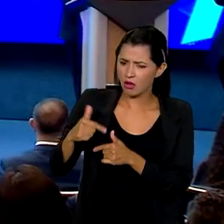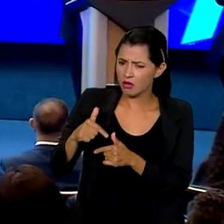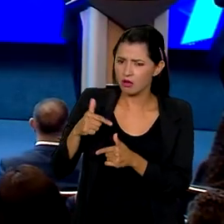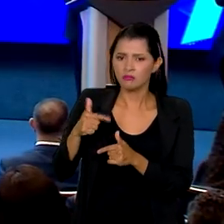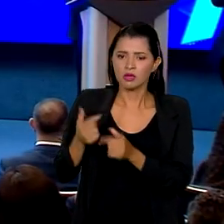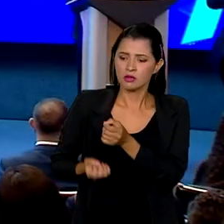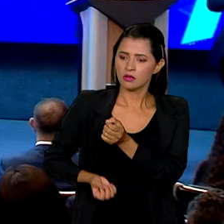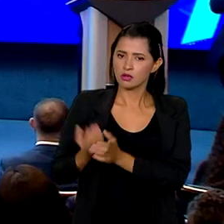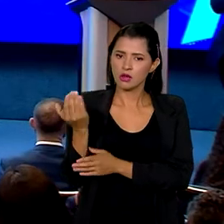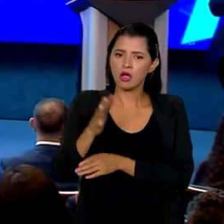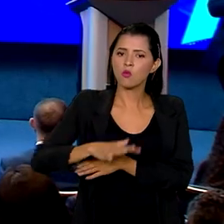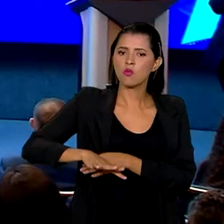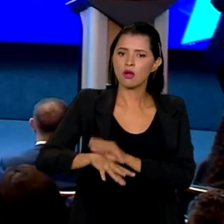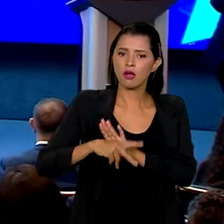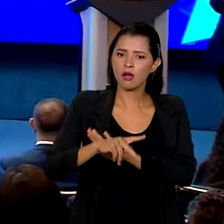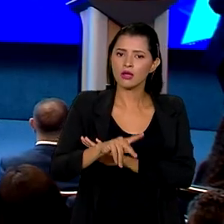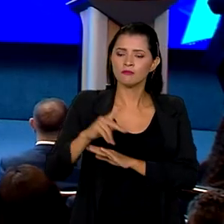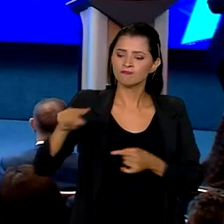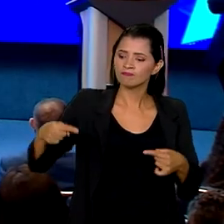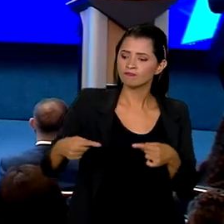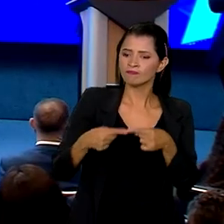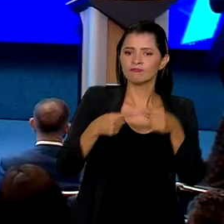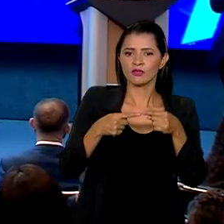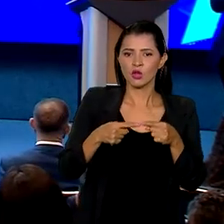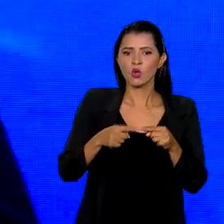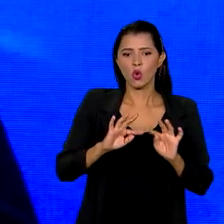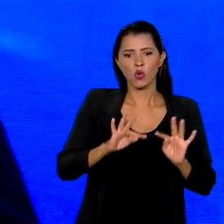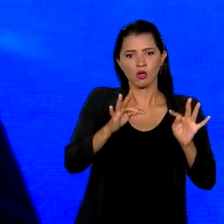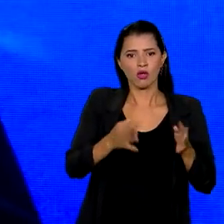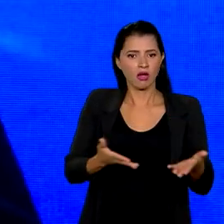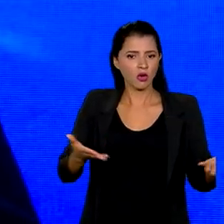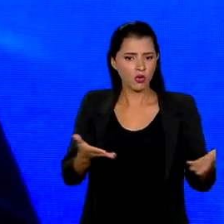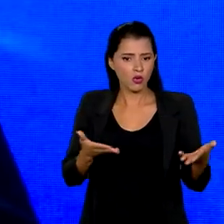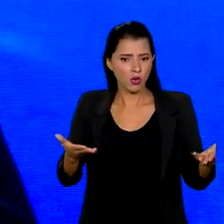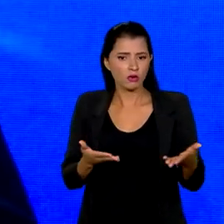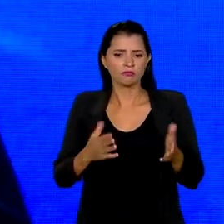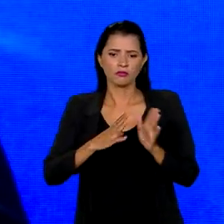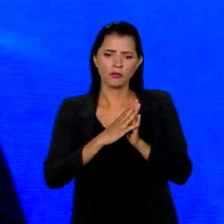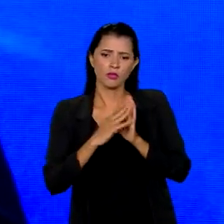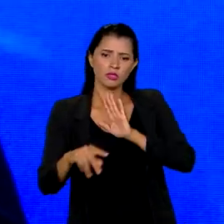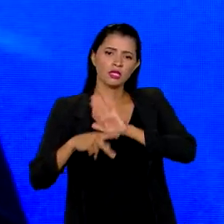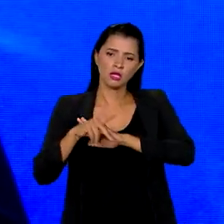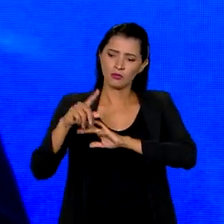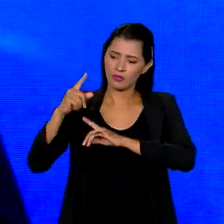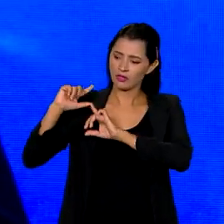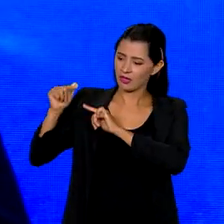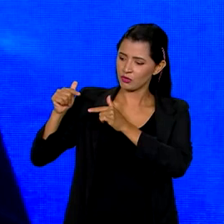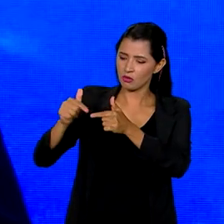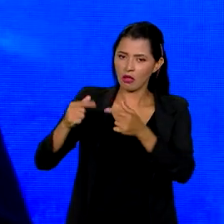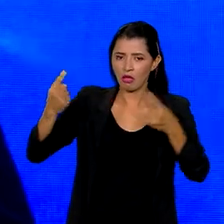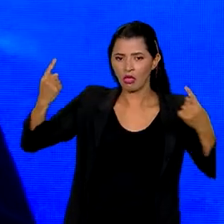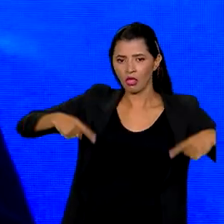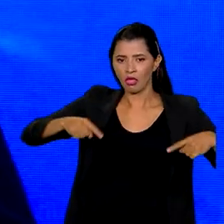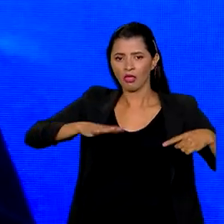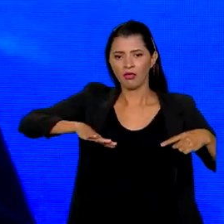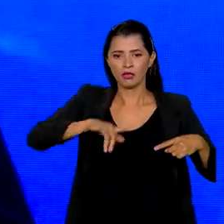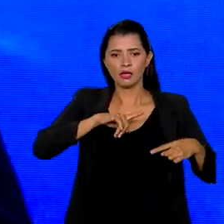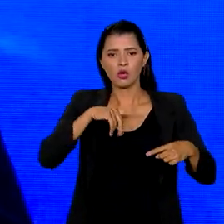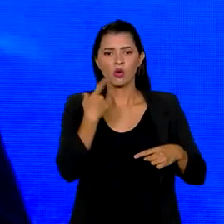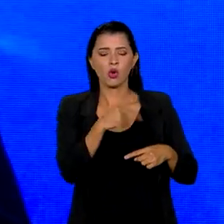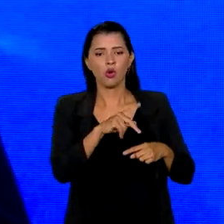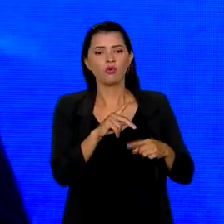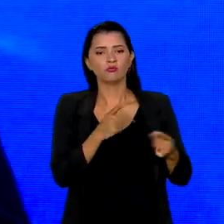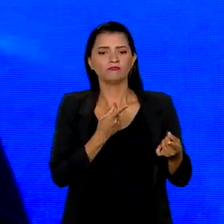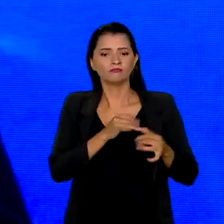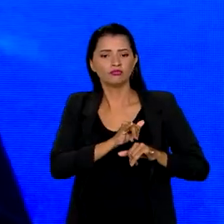para criar um ambiente em sintonia com o atual cenário, onde os modelos tradicionais disputam espaço com as